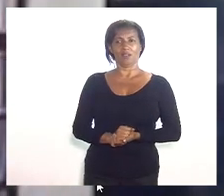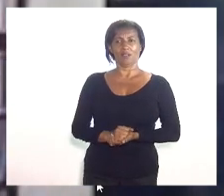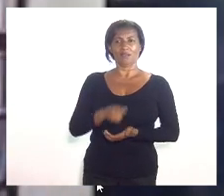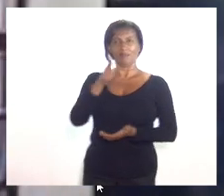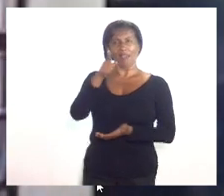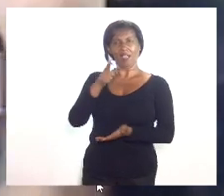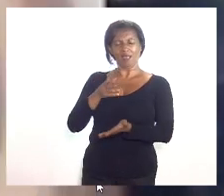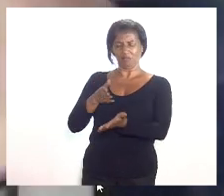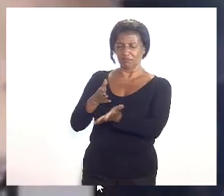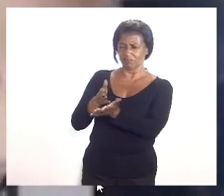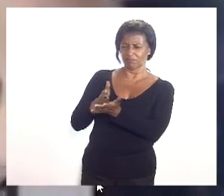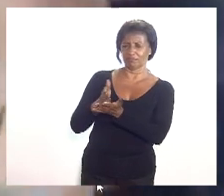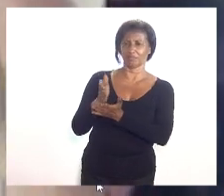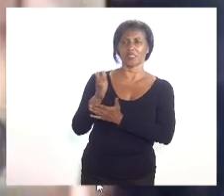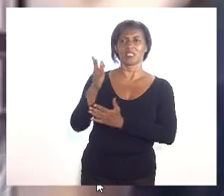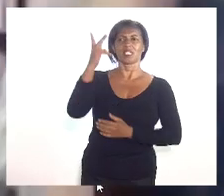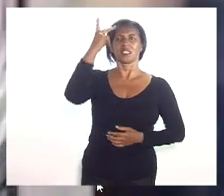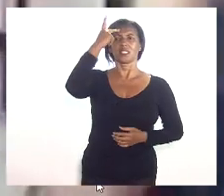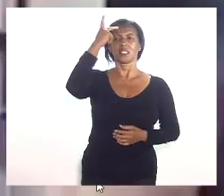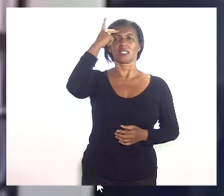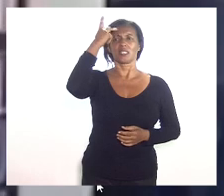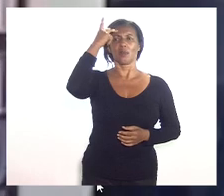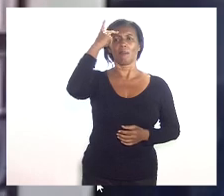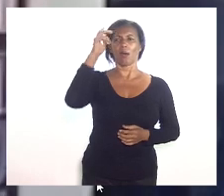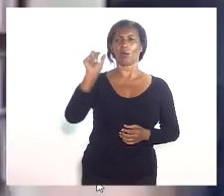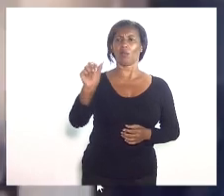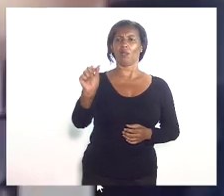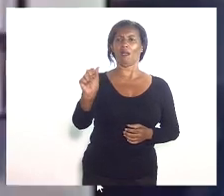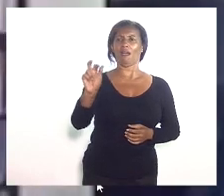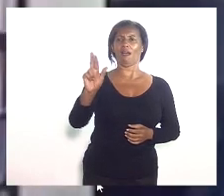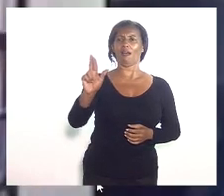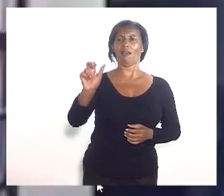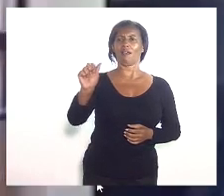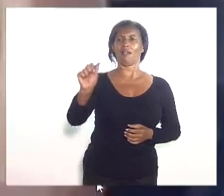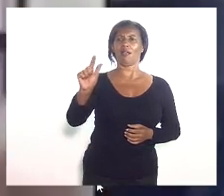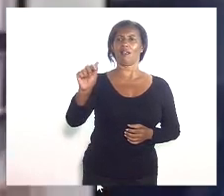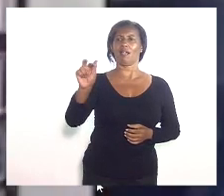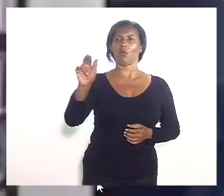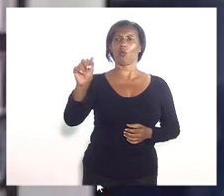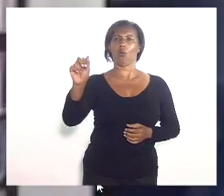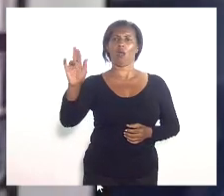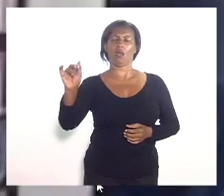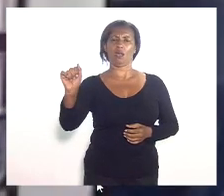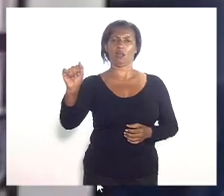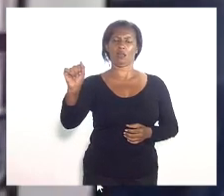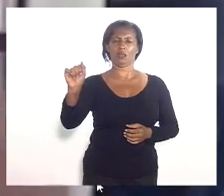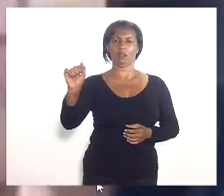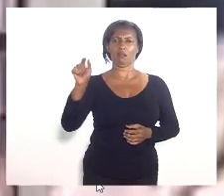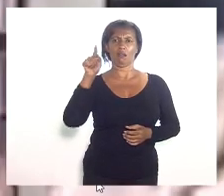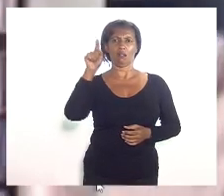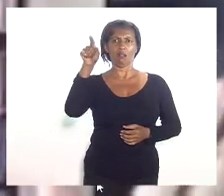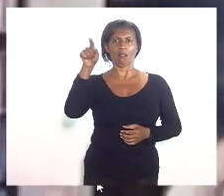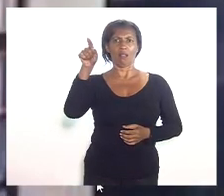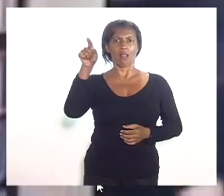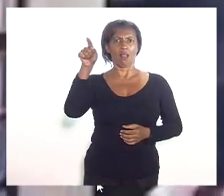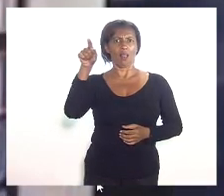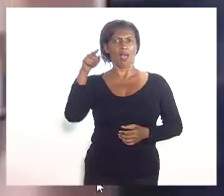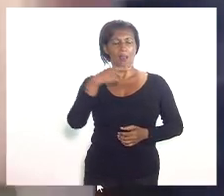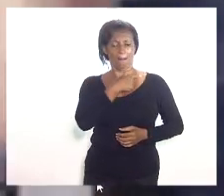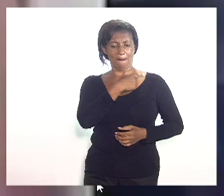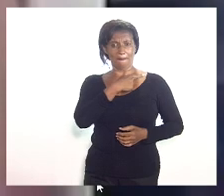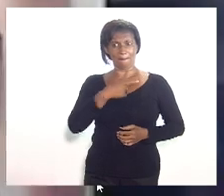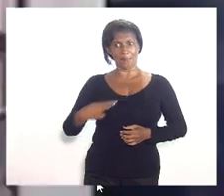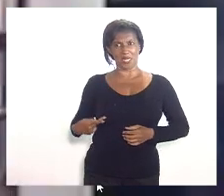Araraquara em São Paulo o exemplo parou o prefeito parou só faltou ser lixado